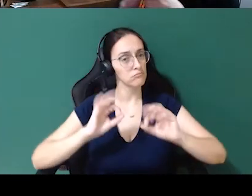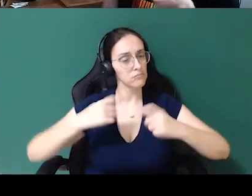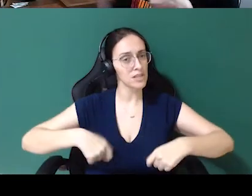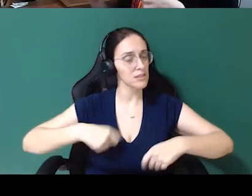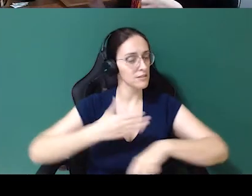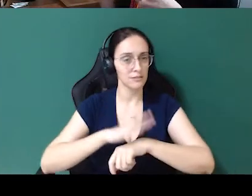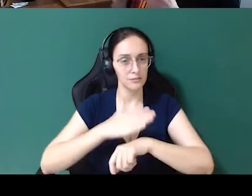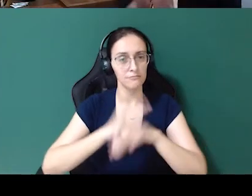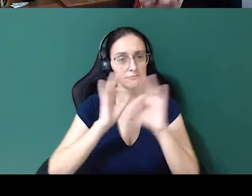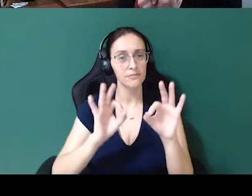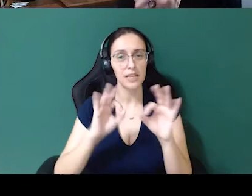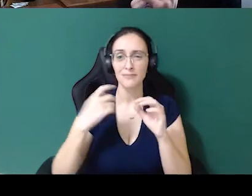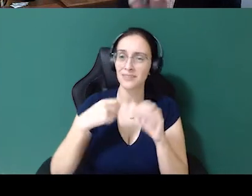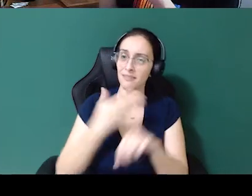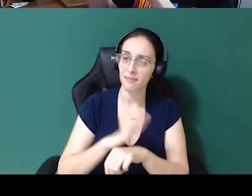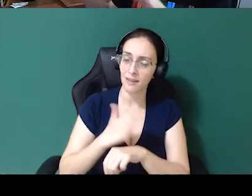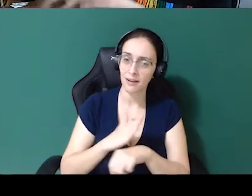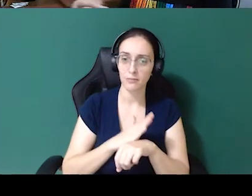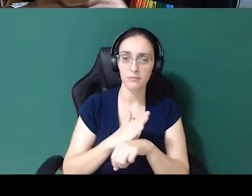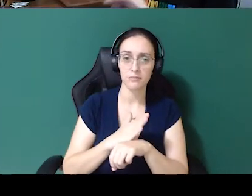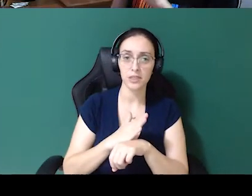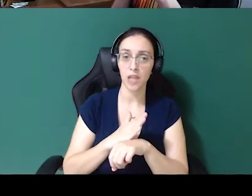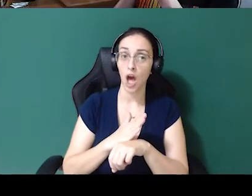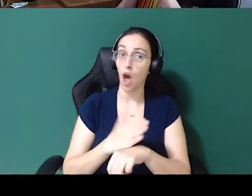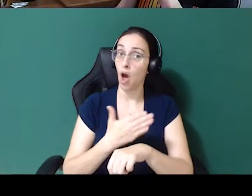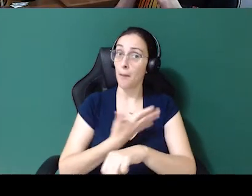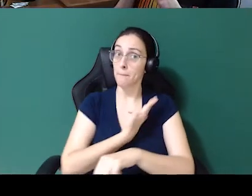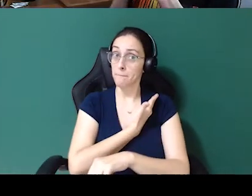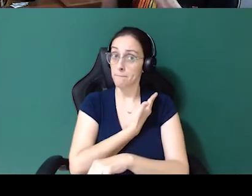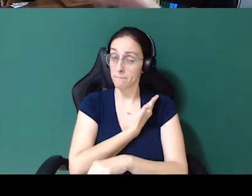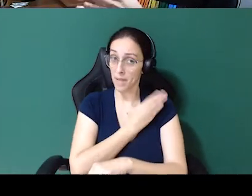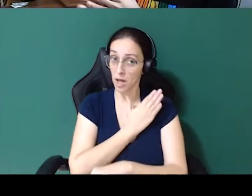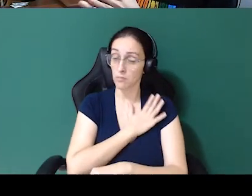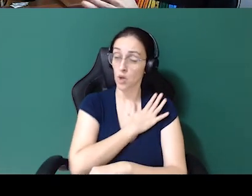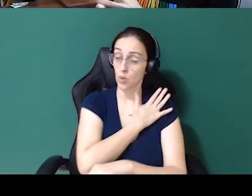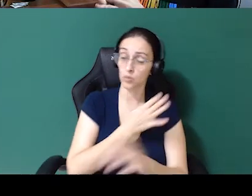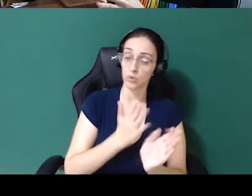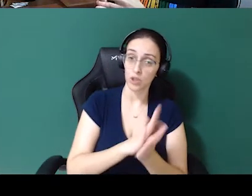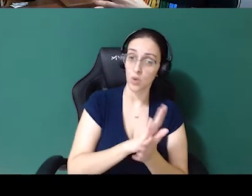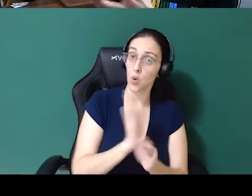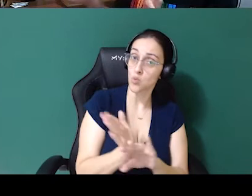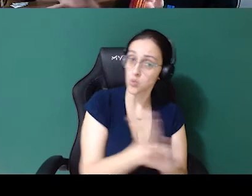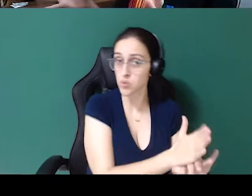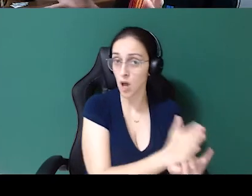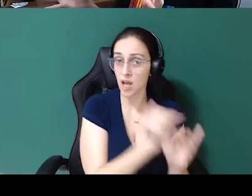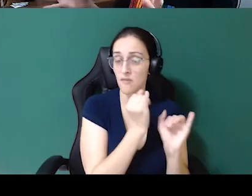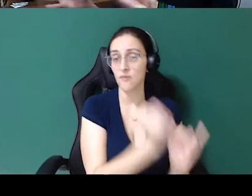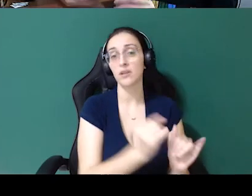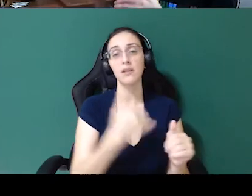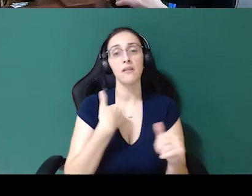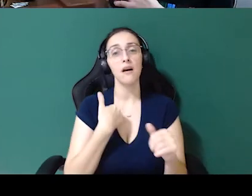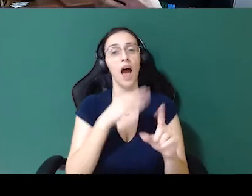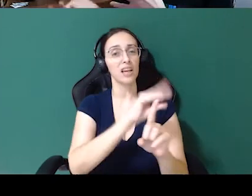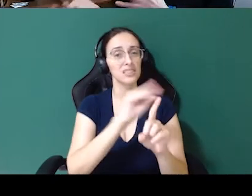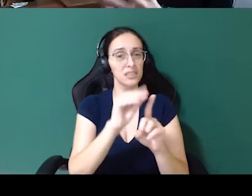Então, todos precisam ter o mínimo treinamento anti-preconceito, anti-assédio. E todo mundo ganha com isso.